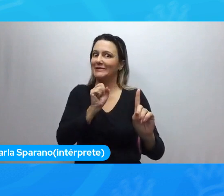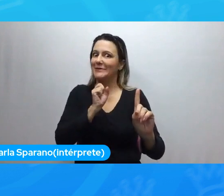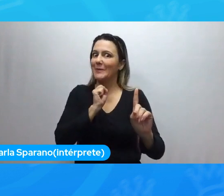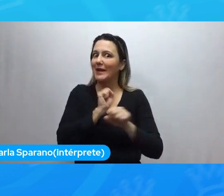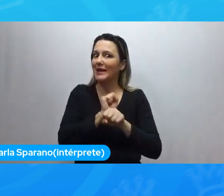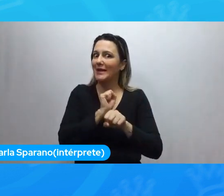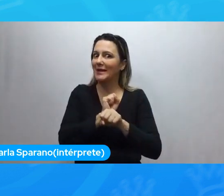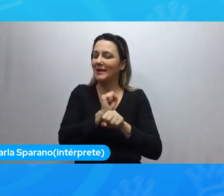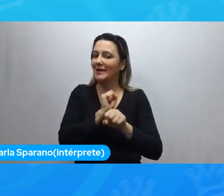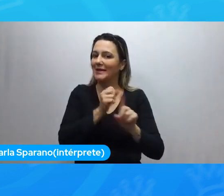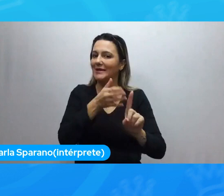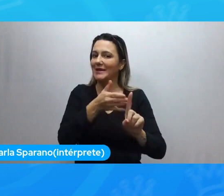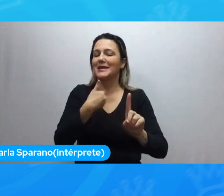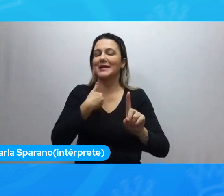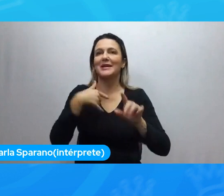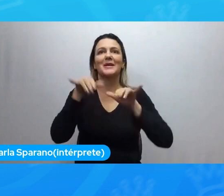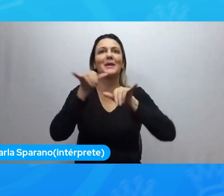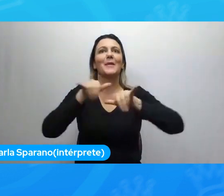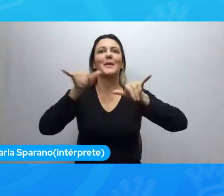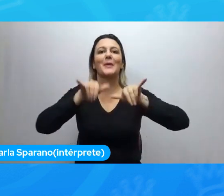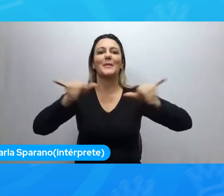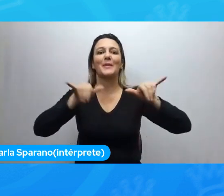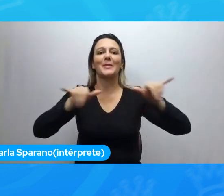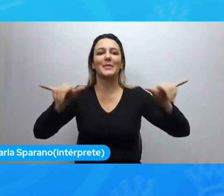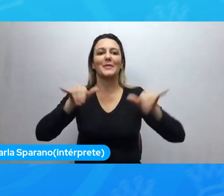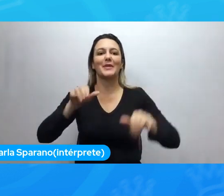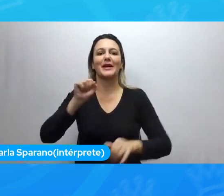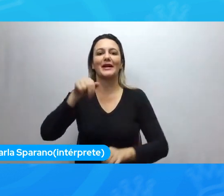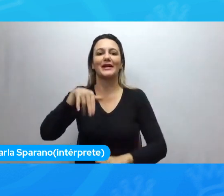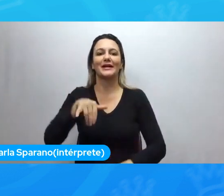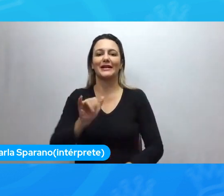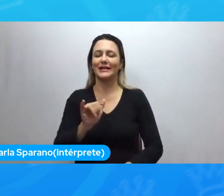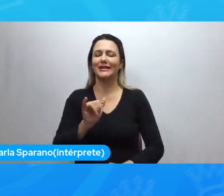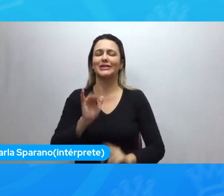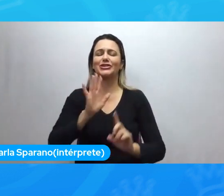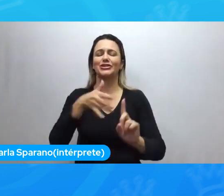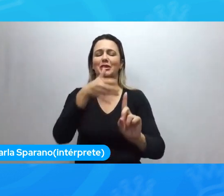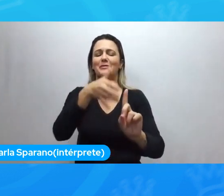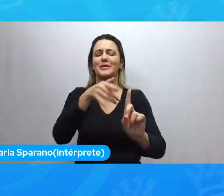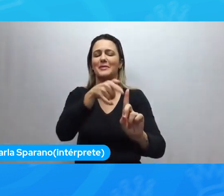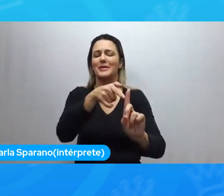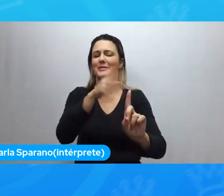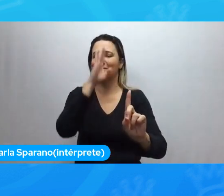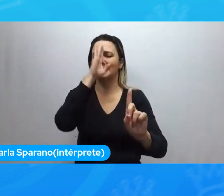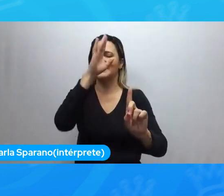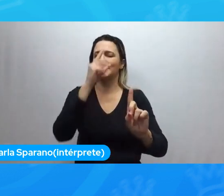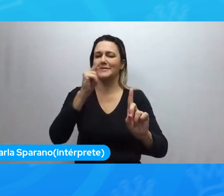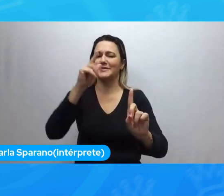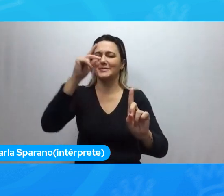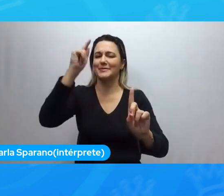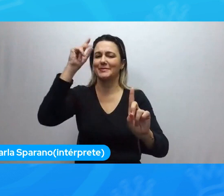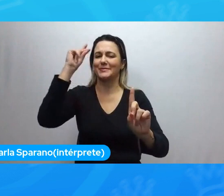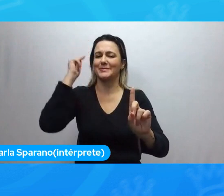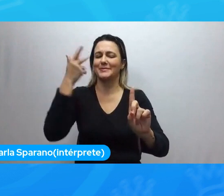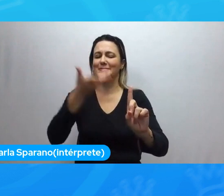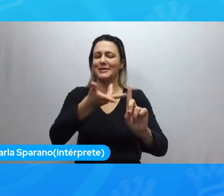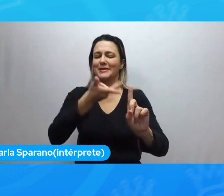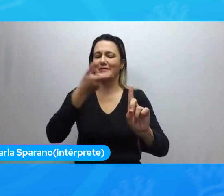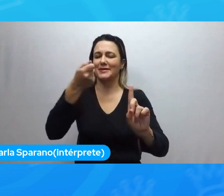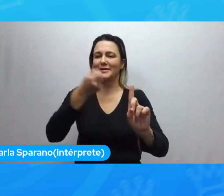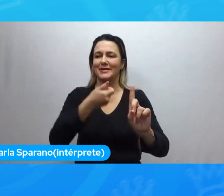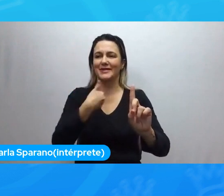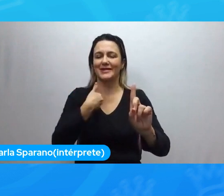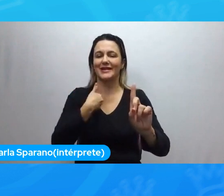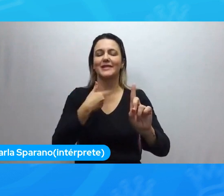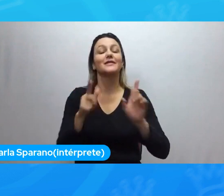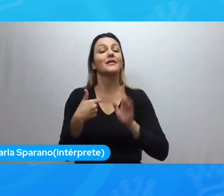eu fiz campanha para a Anne Sely ser keynote há muito tempo. Ela uma pessoa maravilhosa, mas antes de tudo deixa